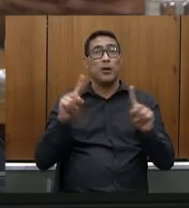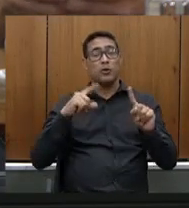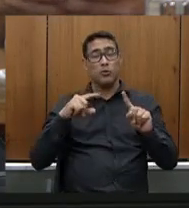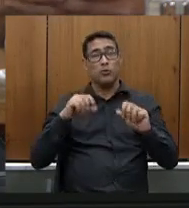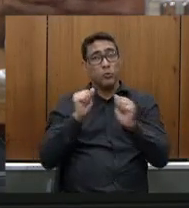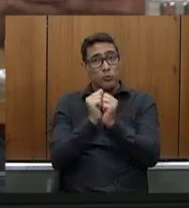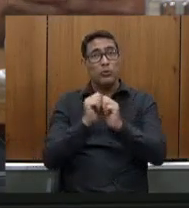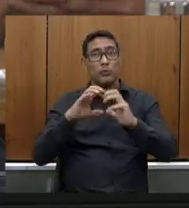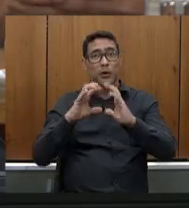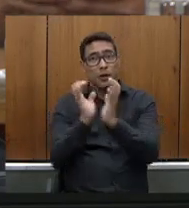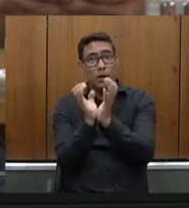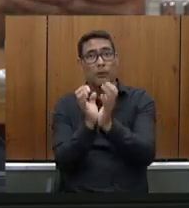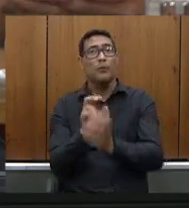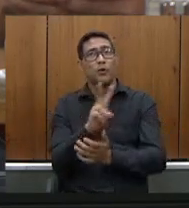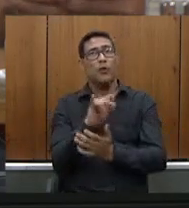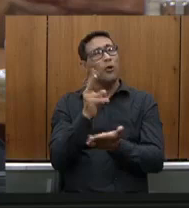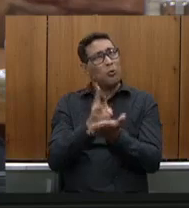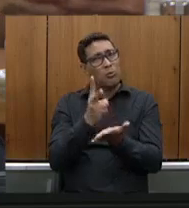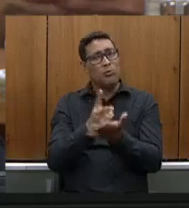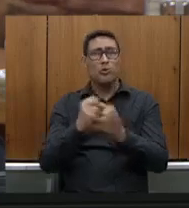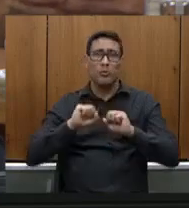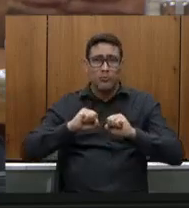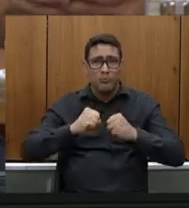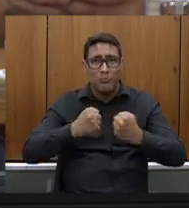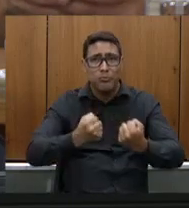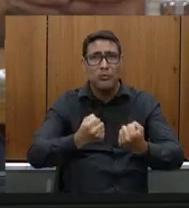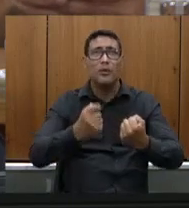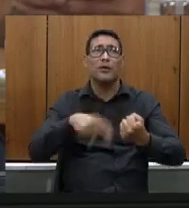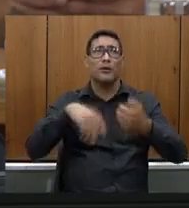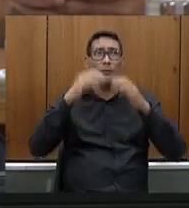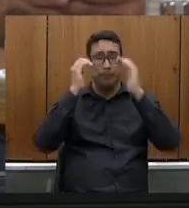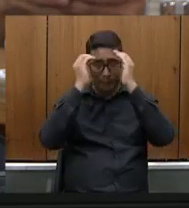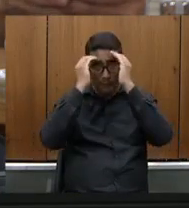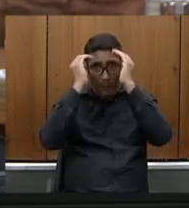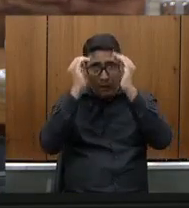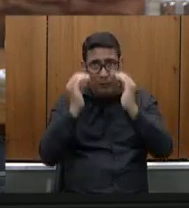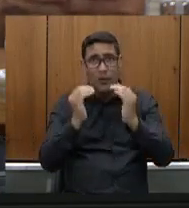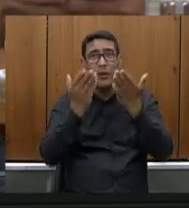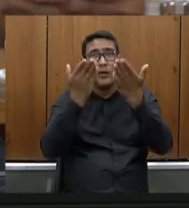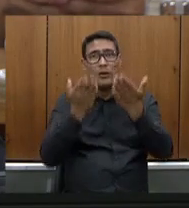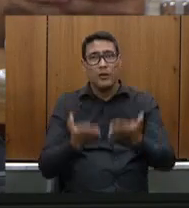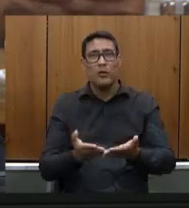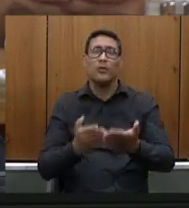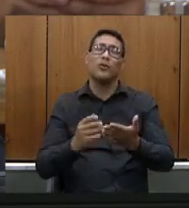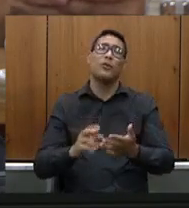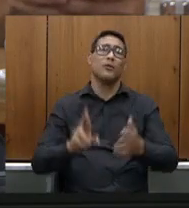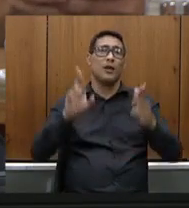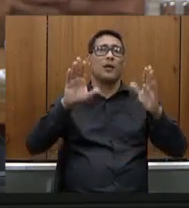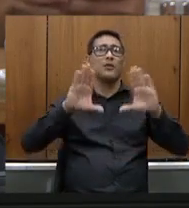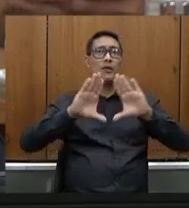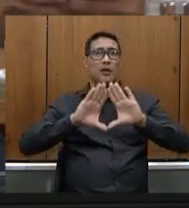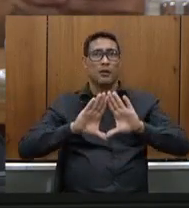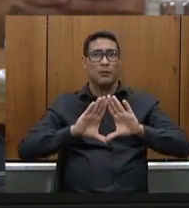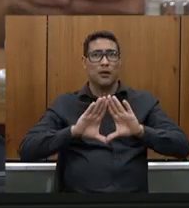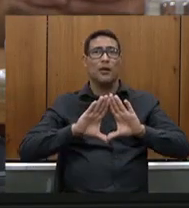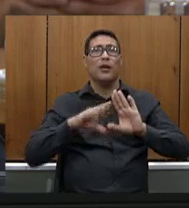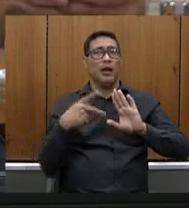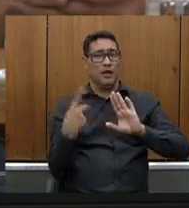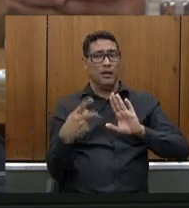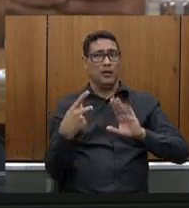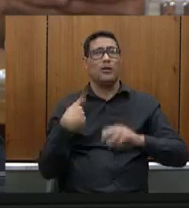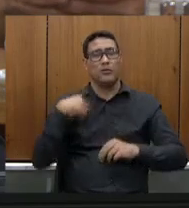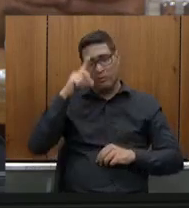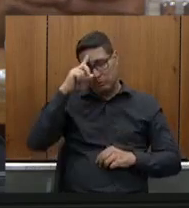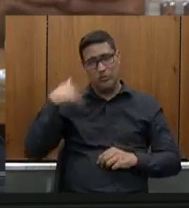equipe continuarei muito dedicado e muito respeitoso ao papel da Assembleia no nosso dia a dia e espero realmente